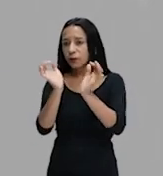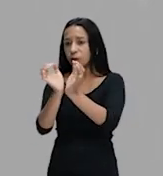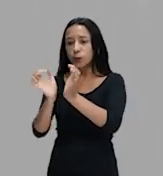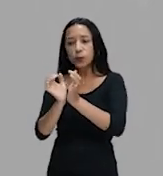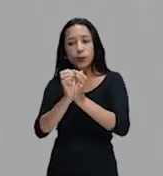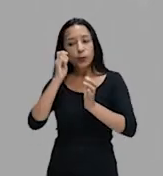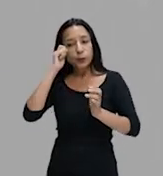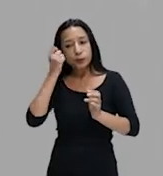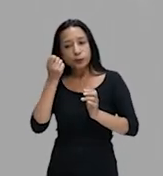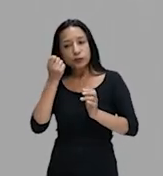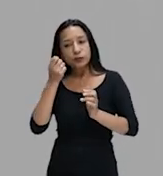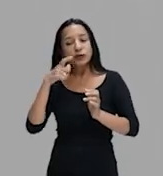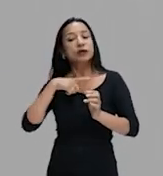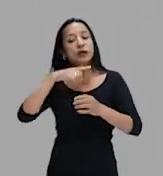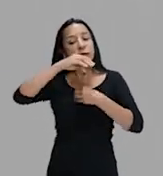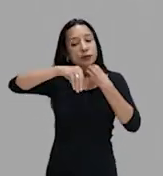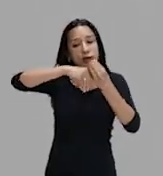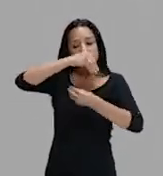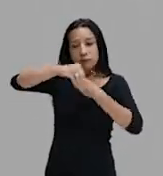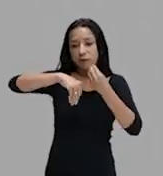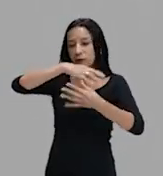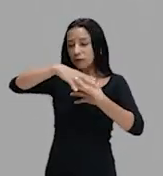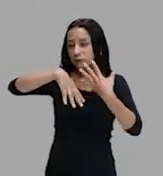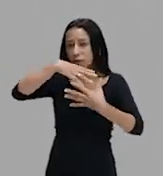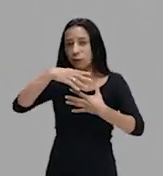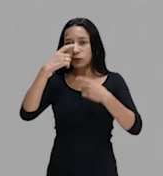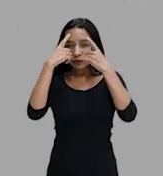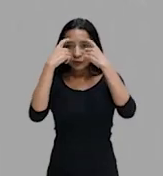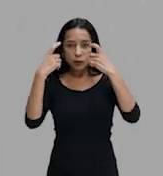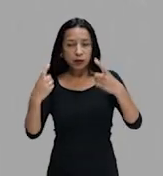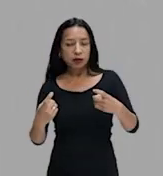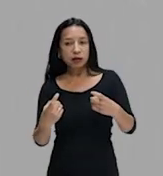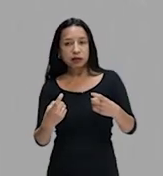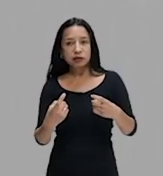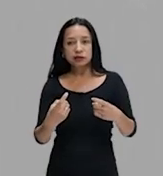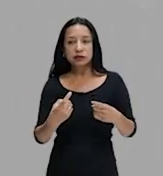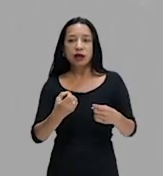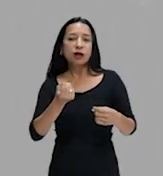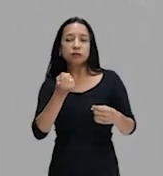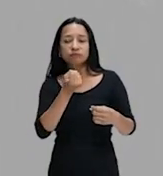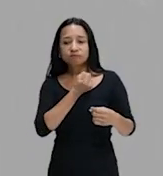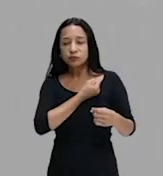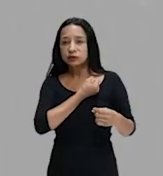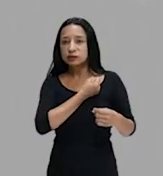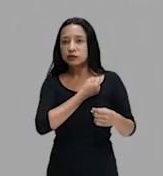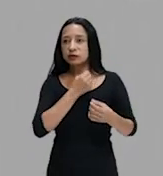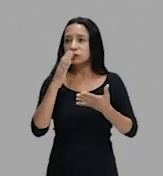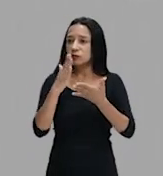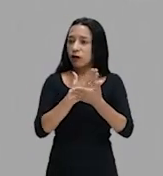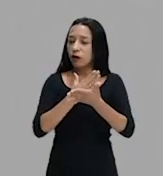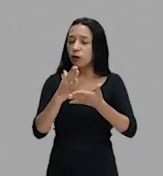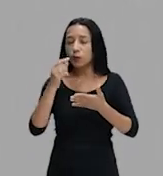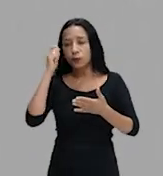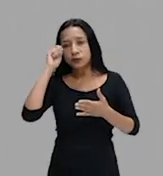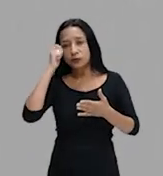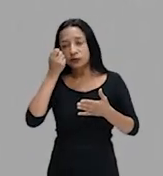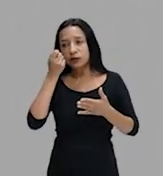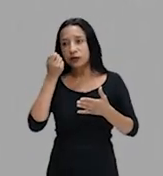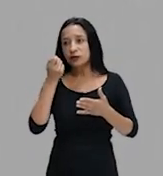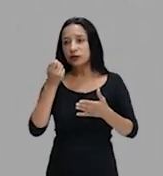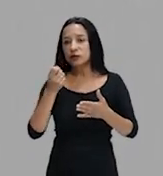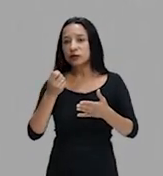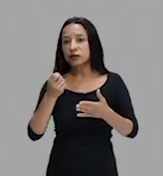teremos revoltas violentas também, suicídios, Alguns negros africanos